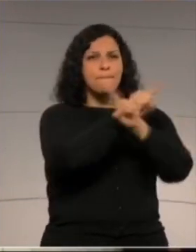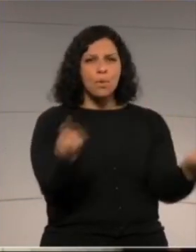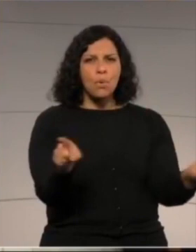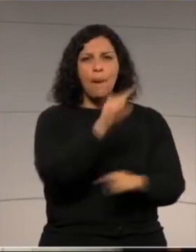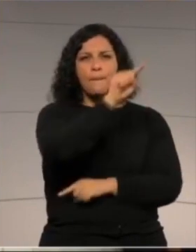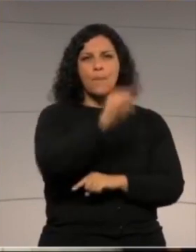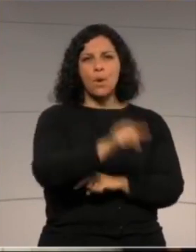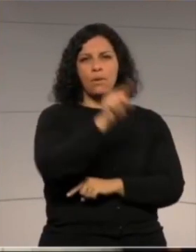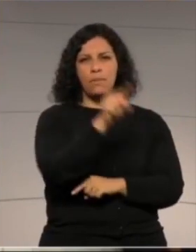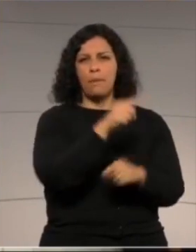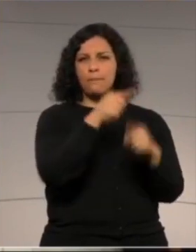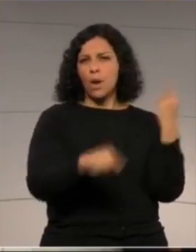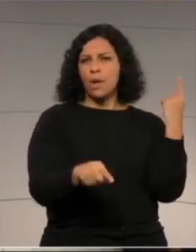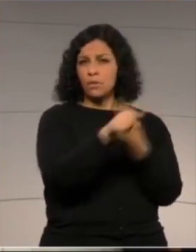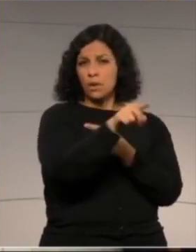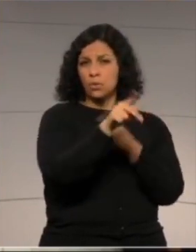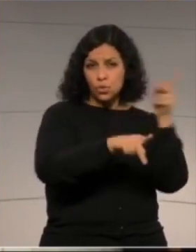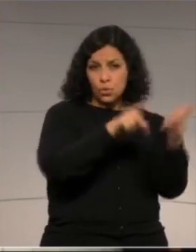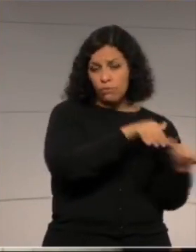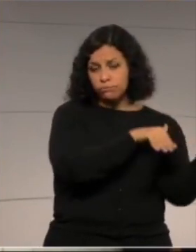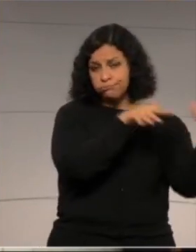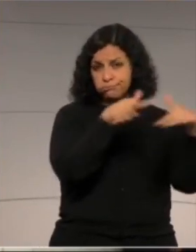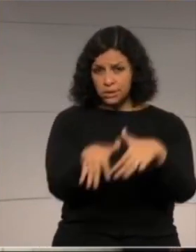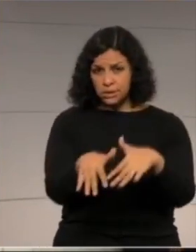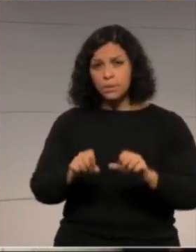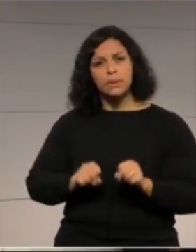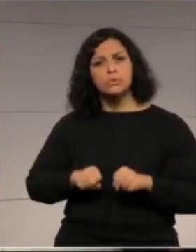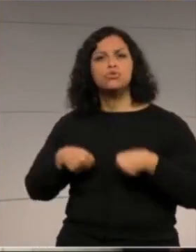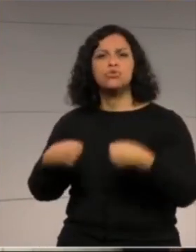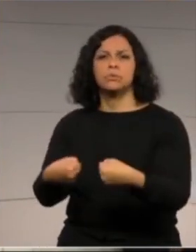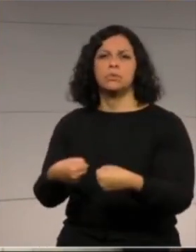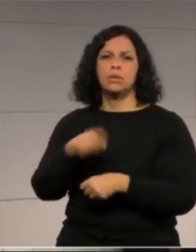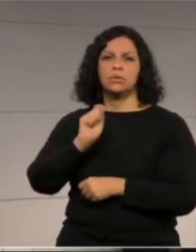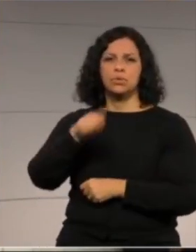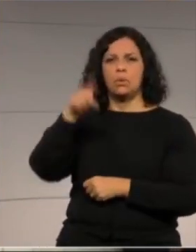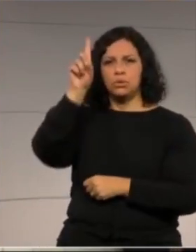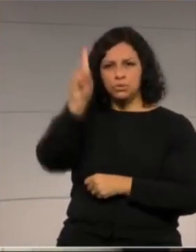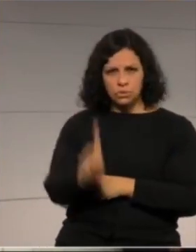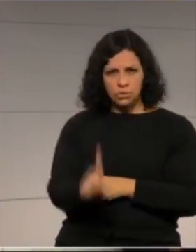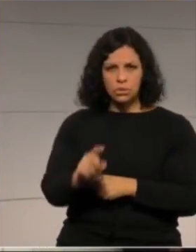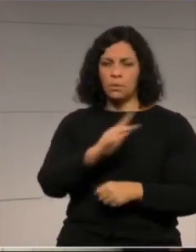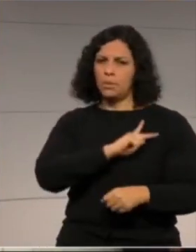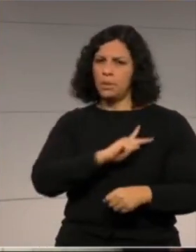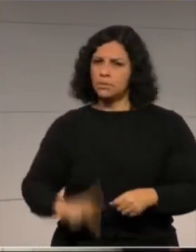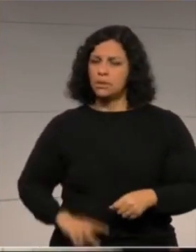casa do povo, o povo que vem aqui defender os seus direitos. Era isso, senhor presidente. Era isso, senhores deputados.